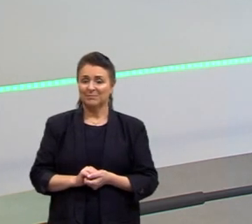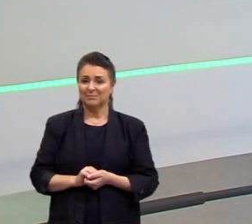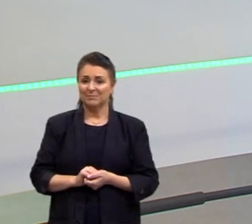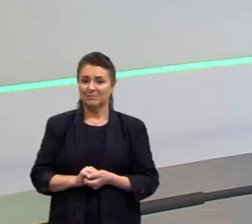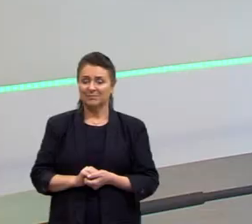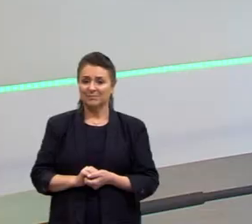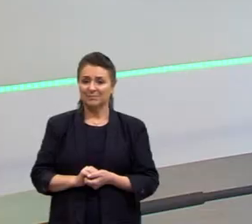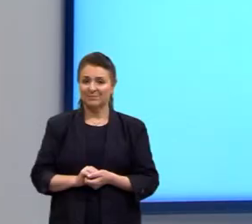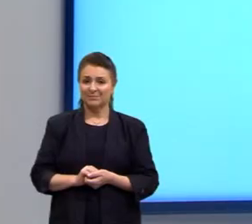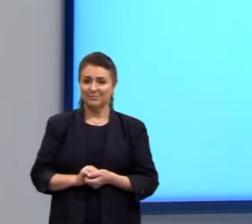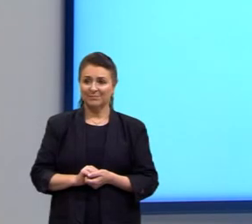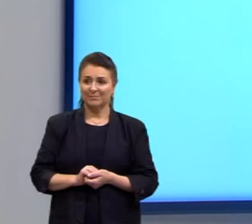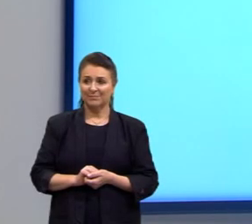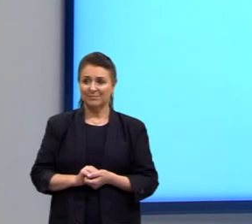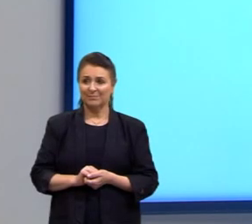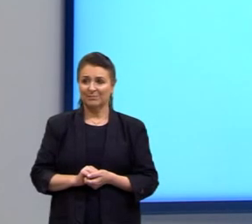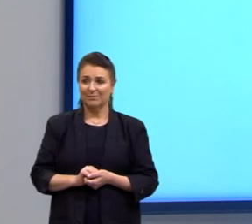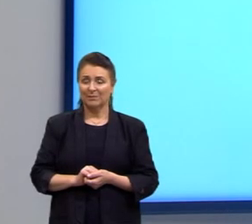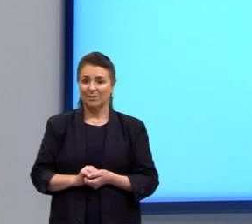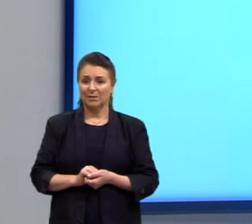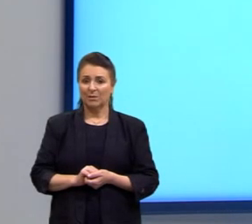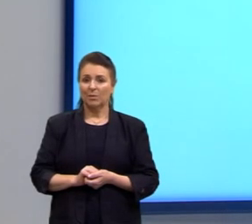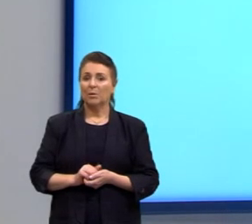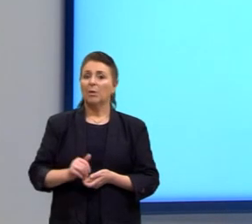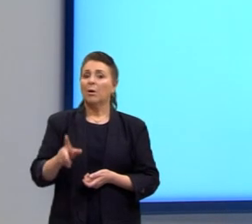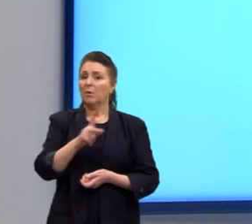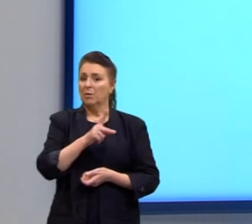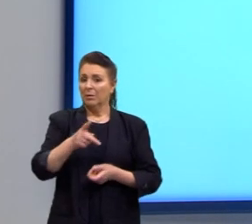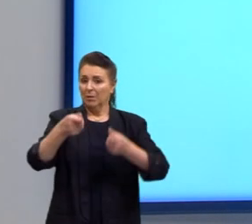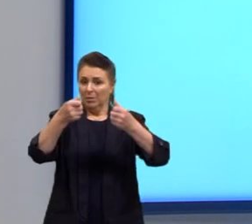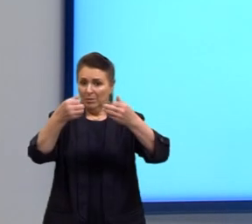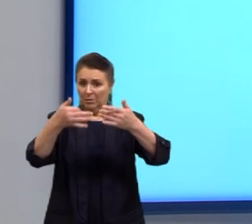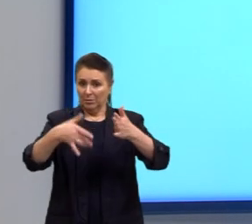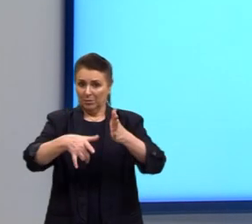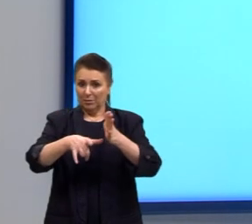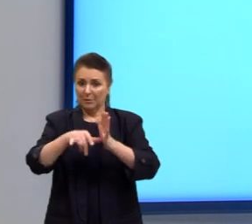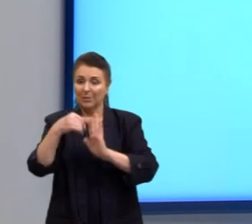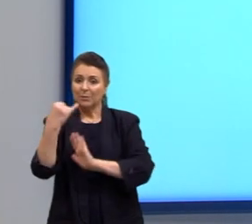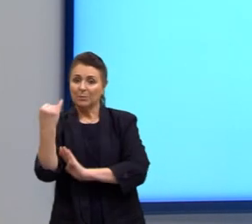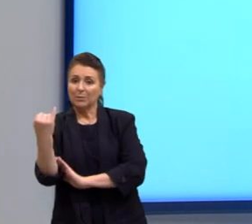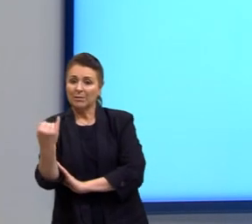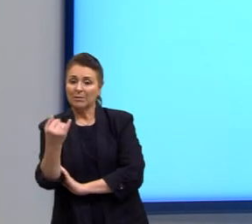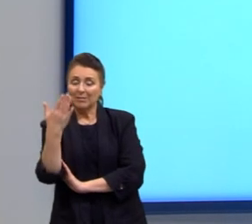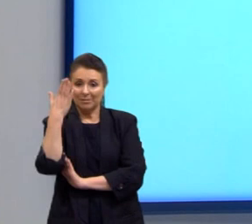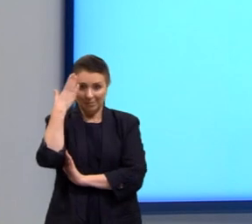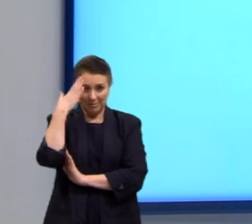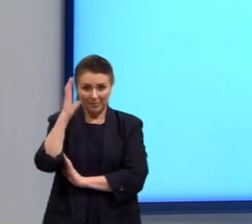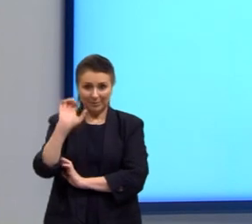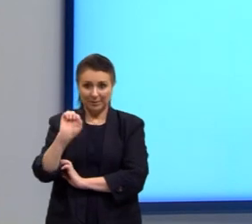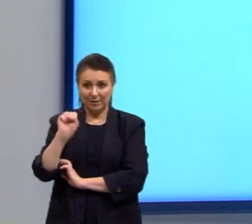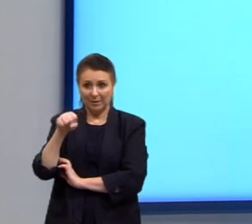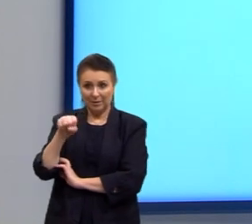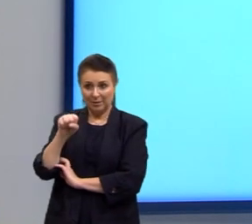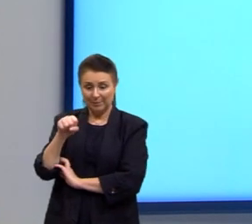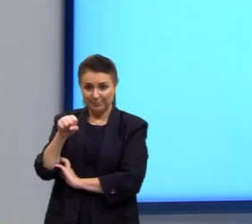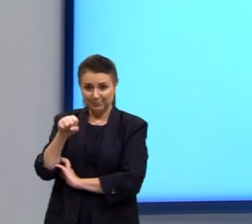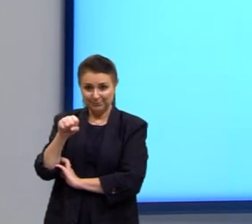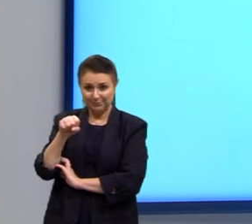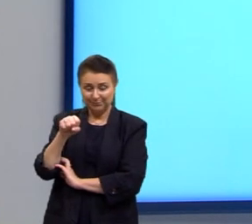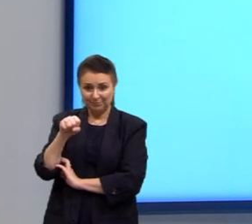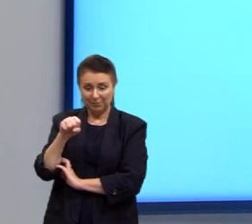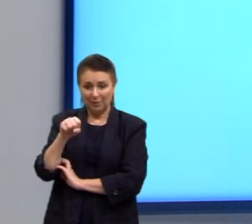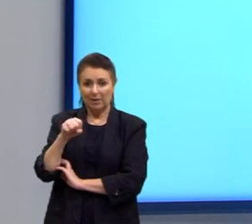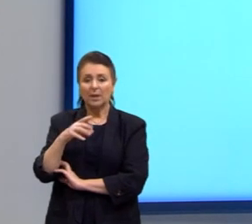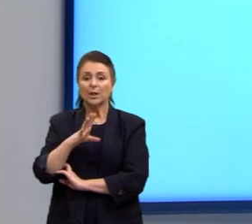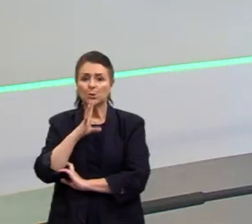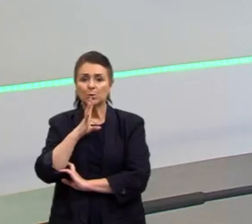Aqui, gente, como eu estava comentando, a importância de sabermos, sim, e